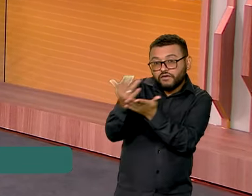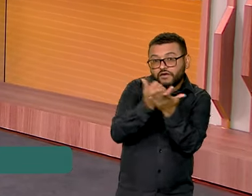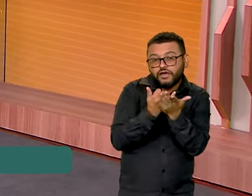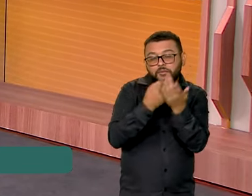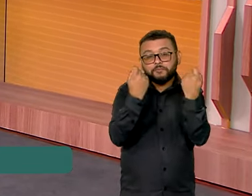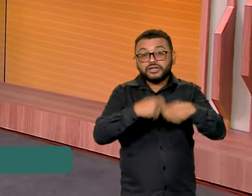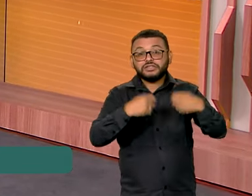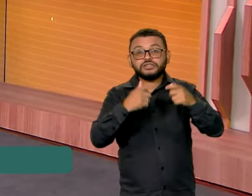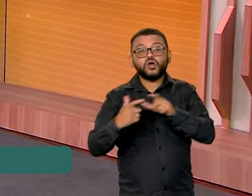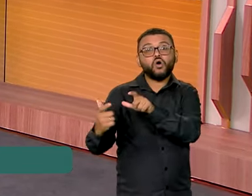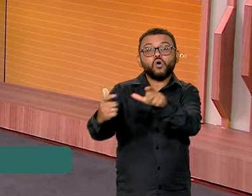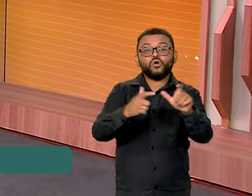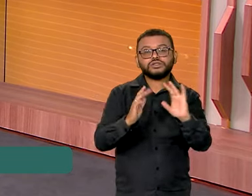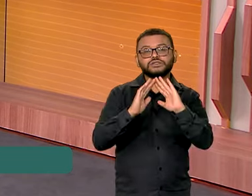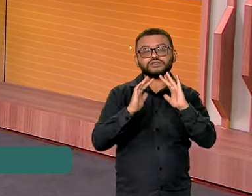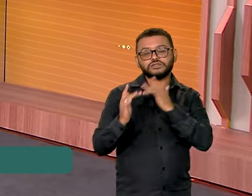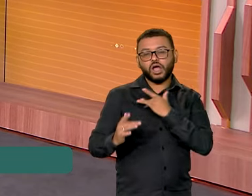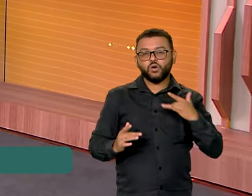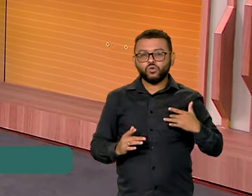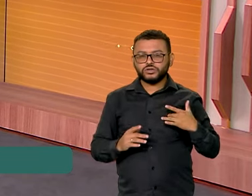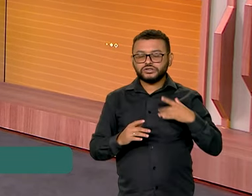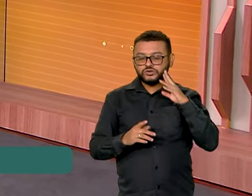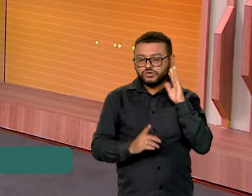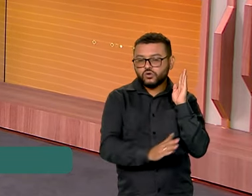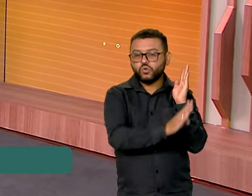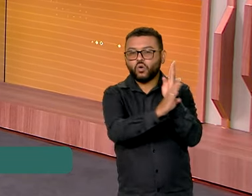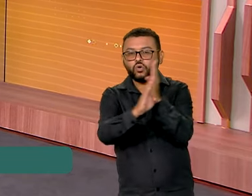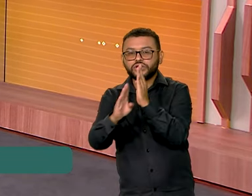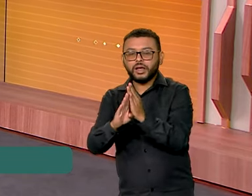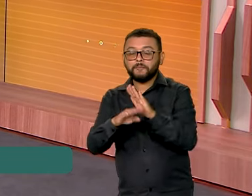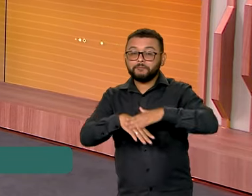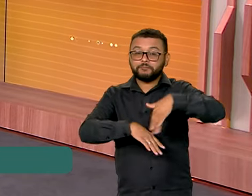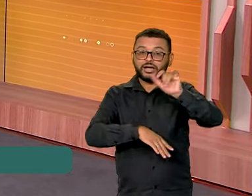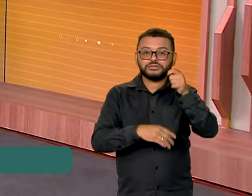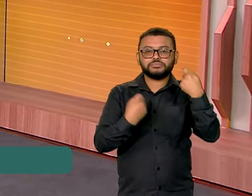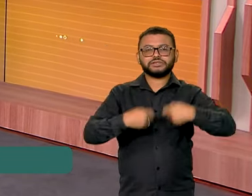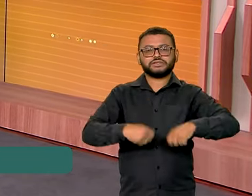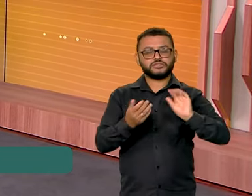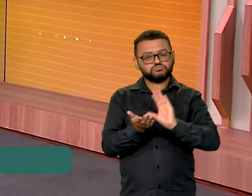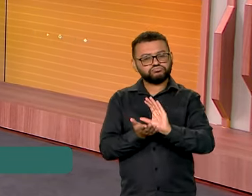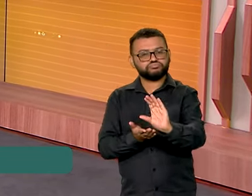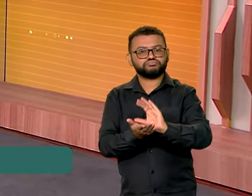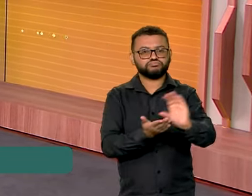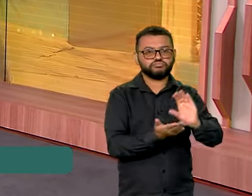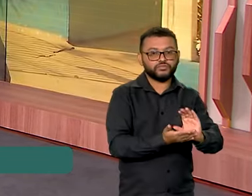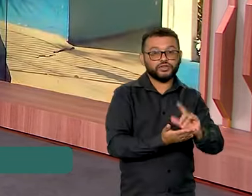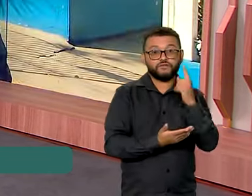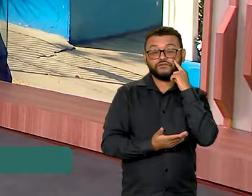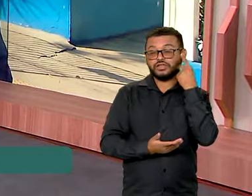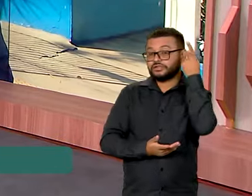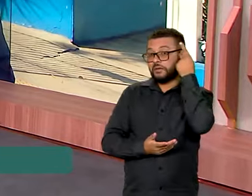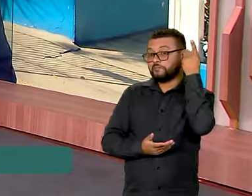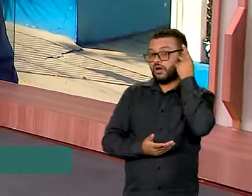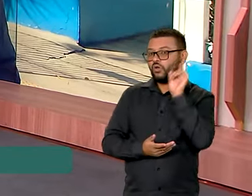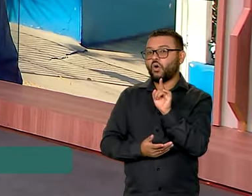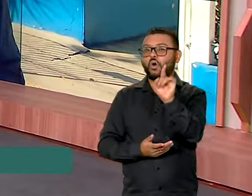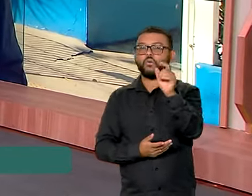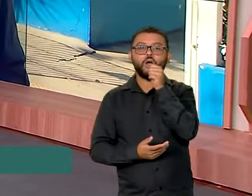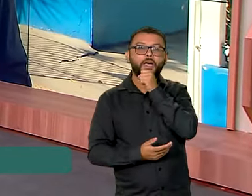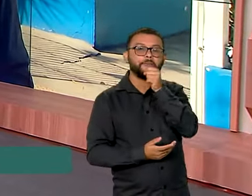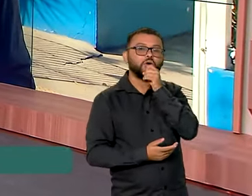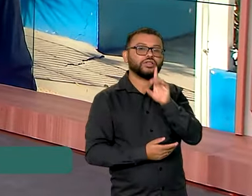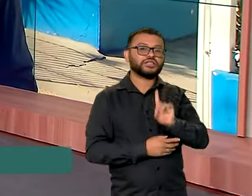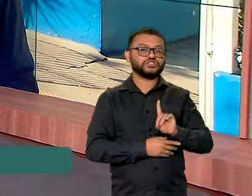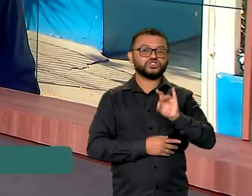necessidades do setor e identificar as áreas prioritárias para investimentos. De São Paulo, o repórter Dimas